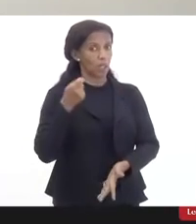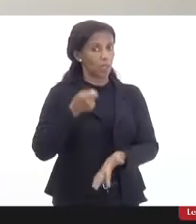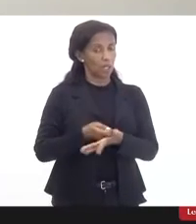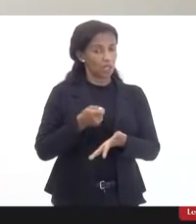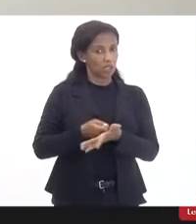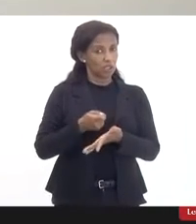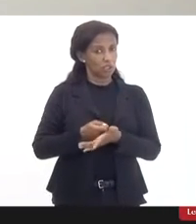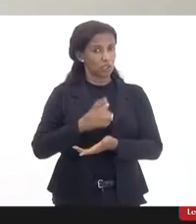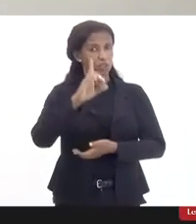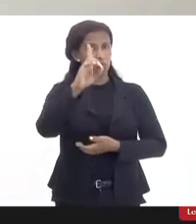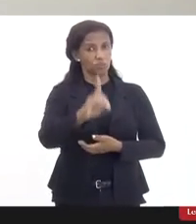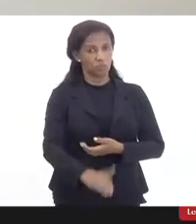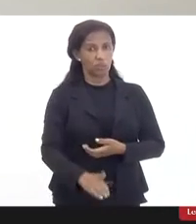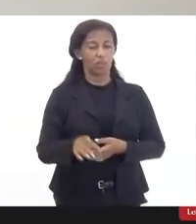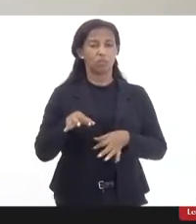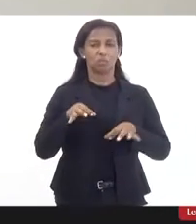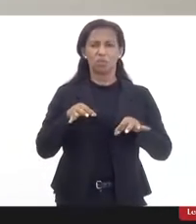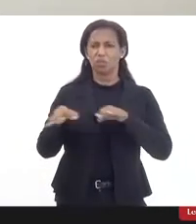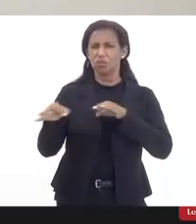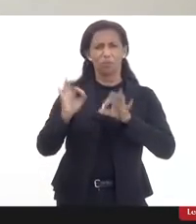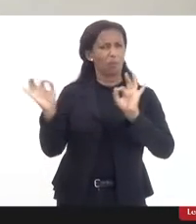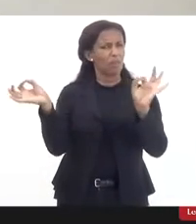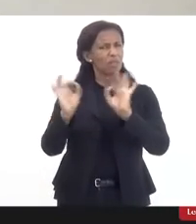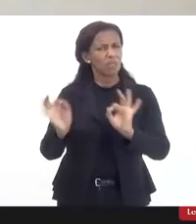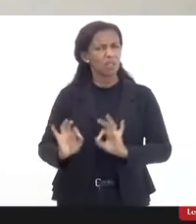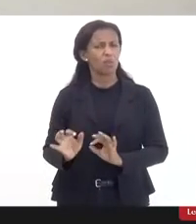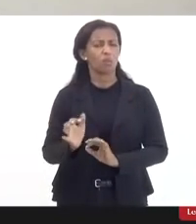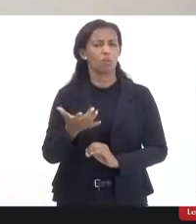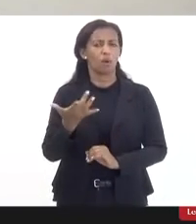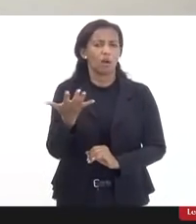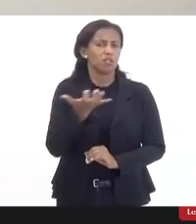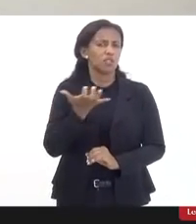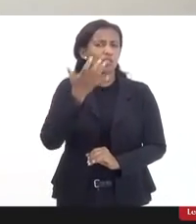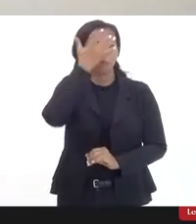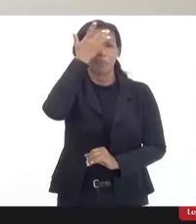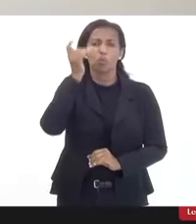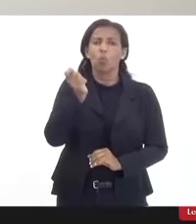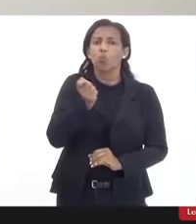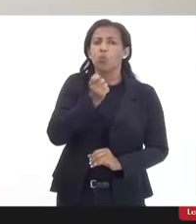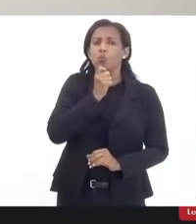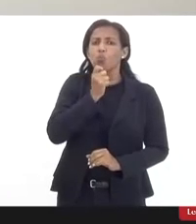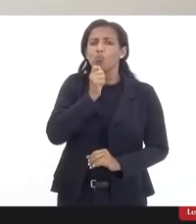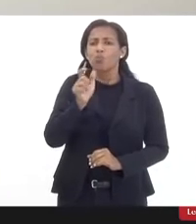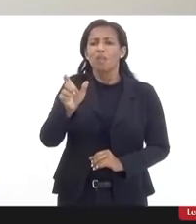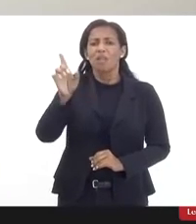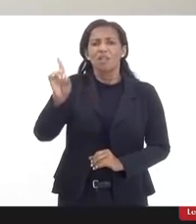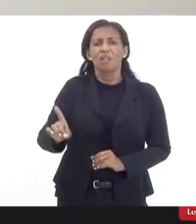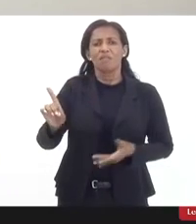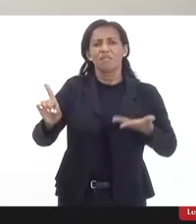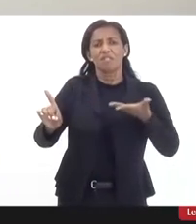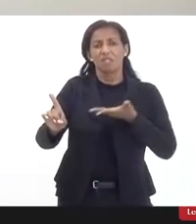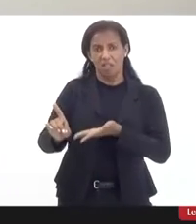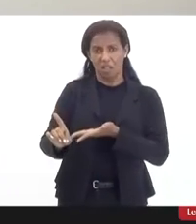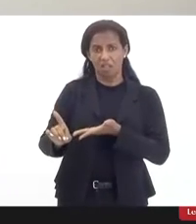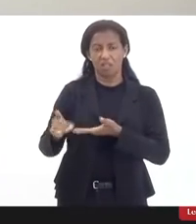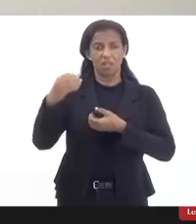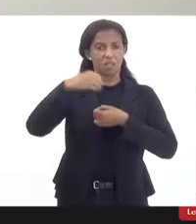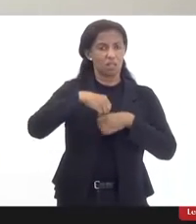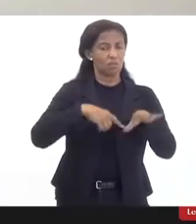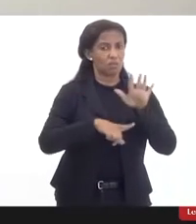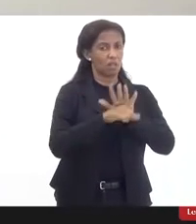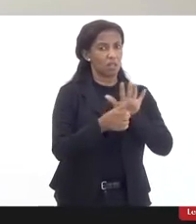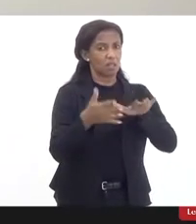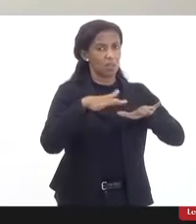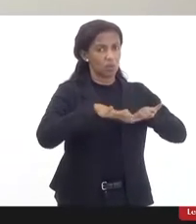para a pessoa com deficiência e de forma alguma a gente quer que alguém que não tenha deficiência nos moldes da lei brasileira da